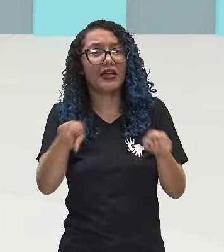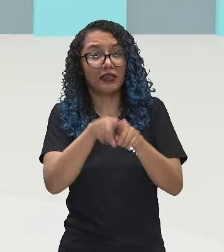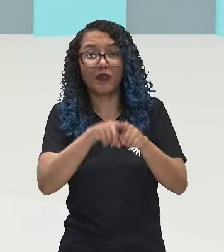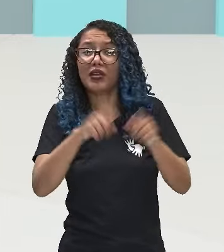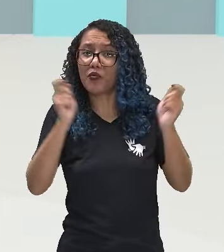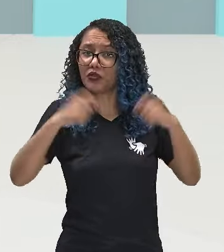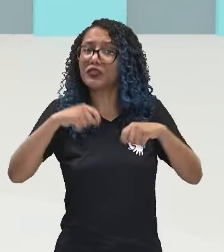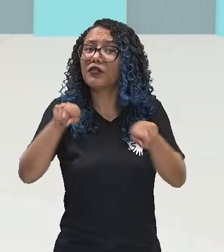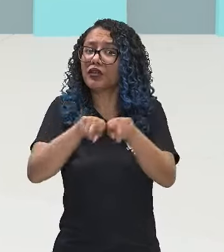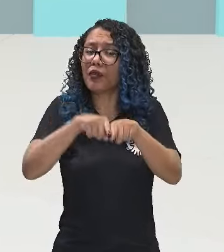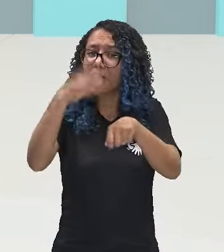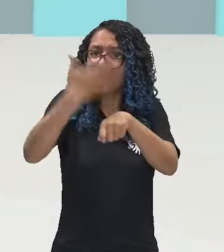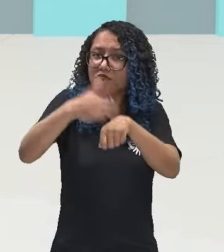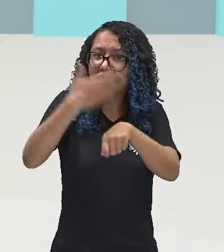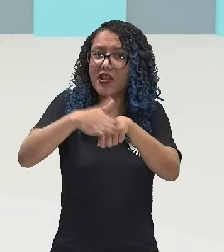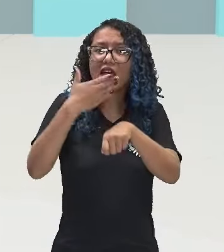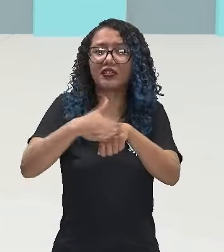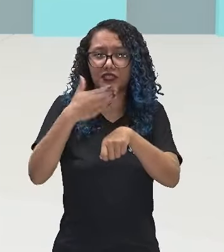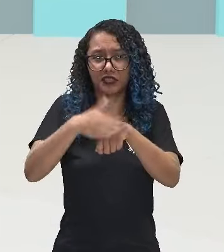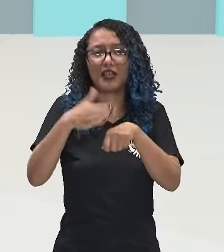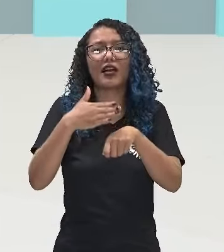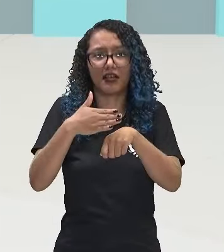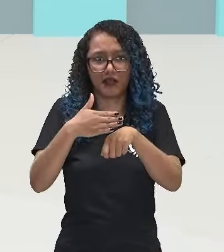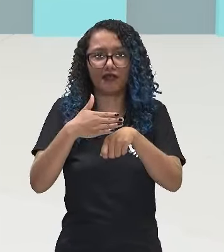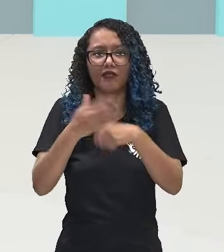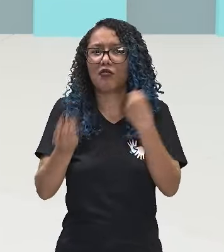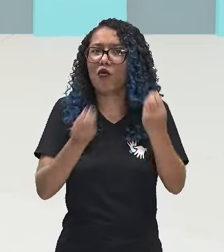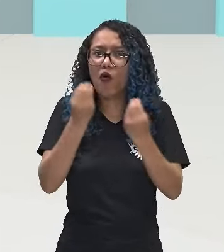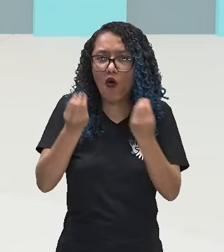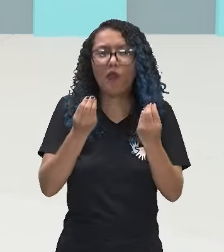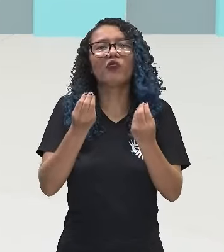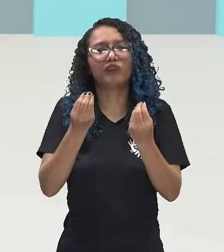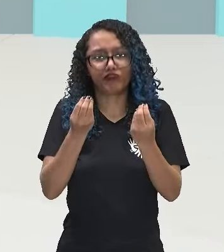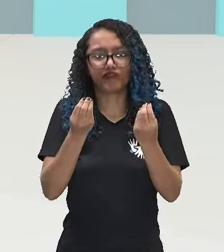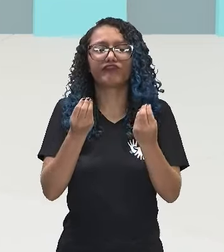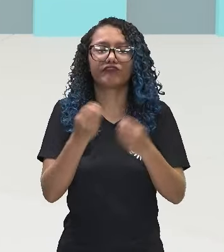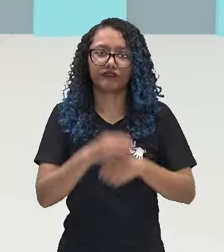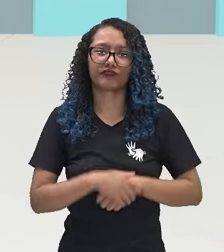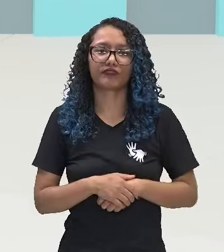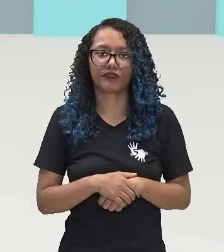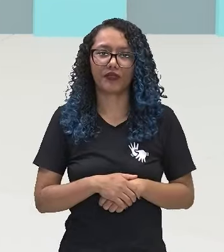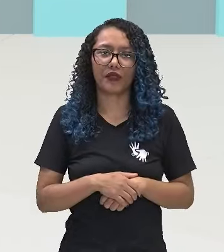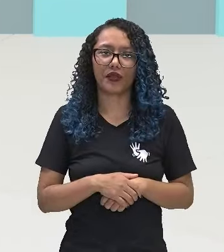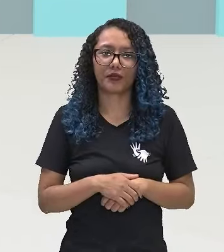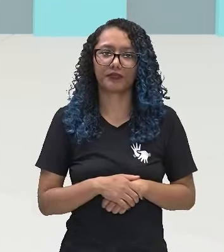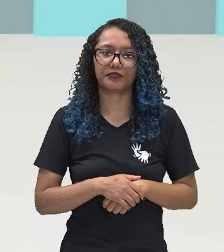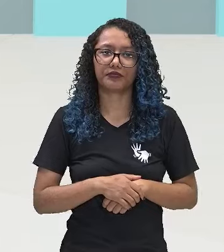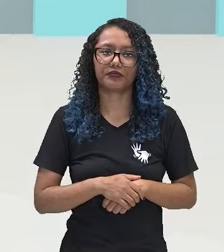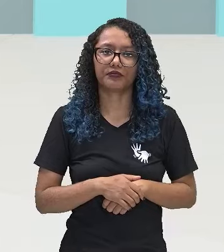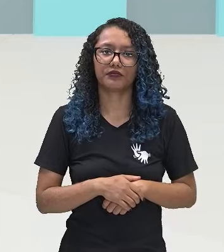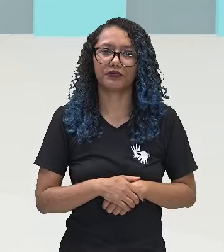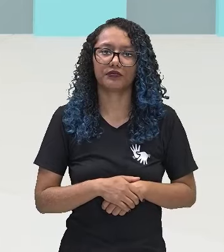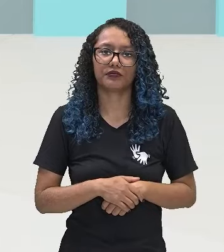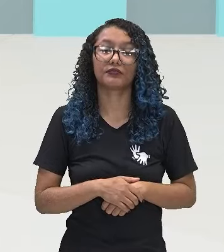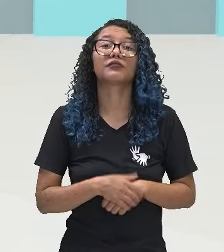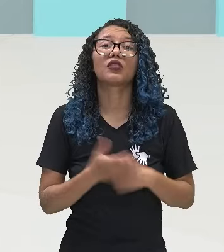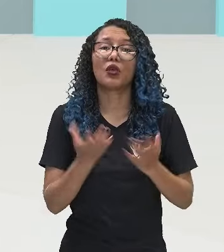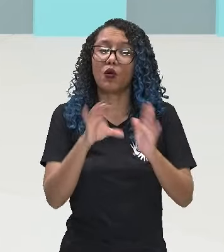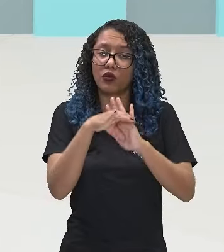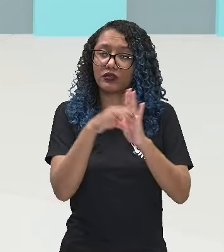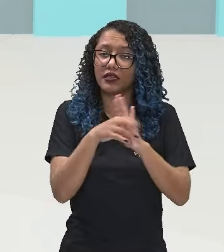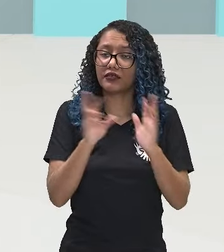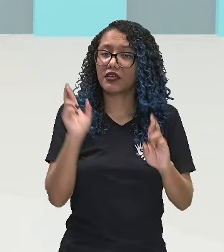protagonistas conscientes dessas manifestações culturais. Como se vê, o conceito está relacionado a